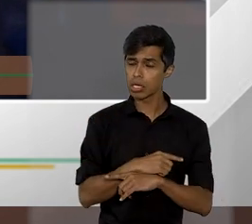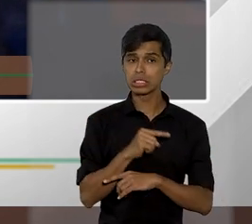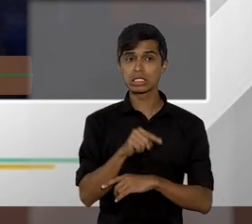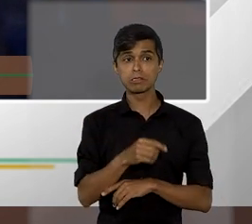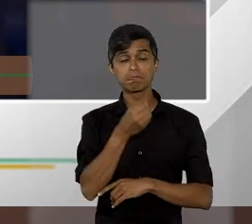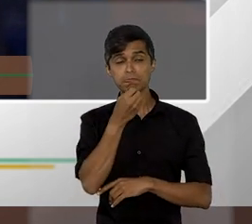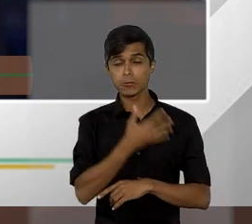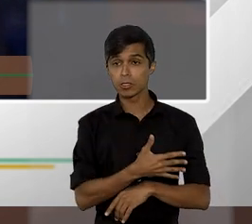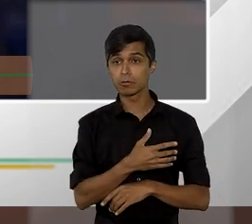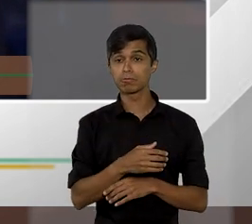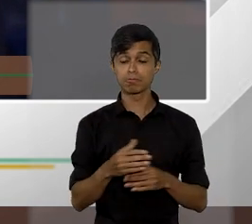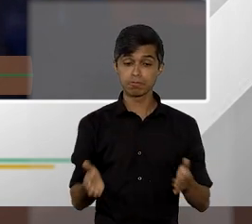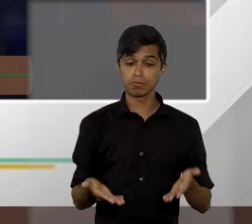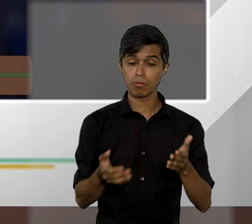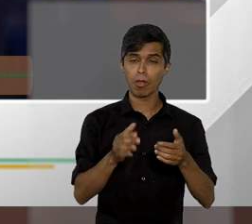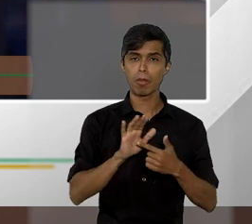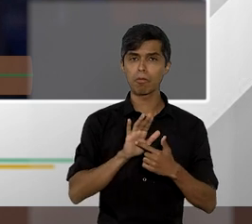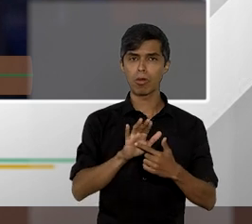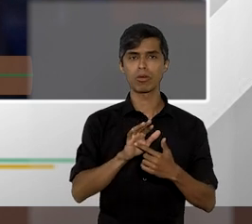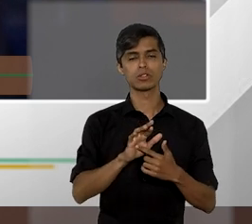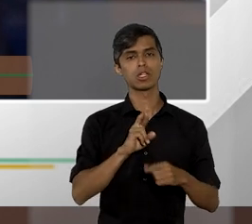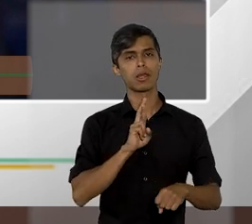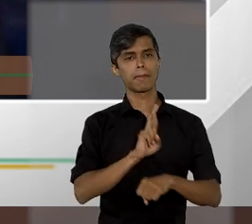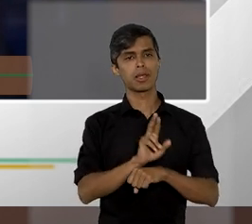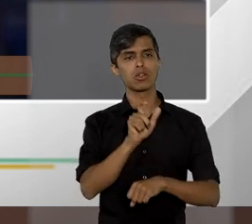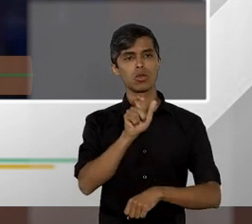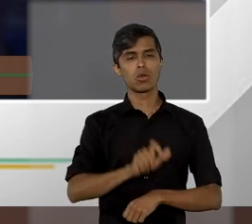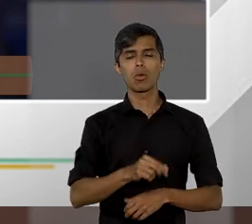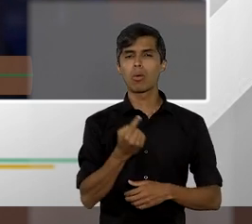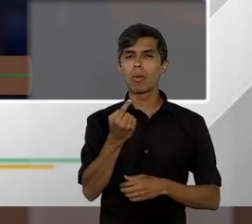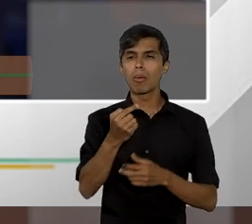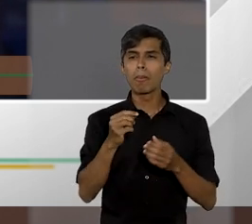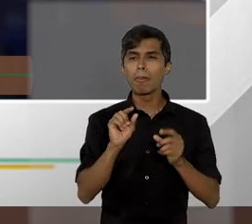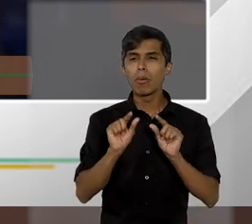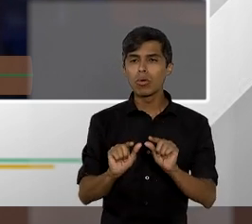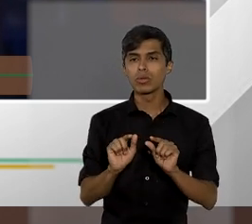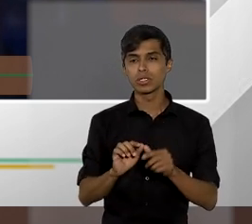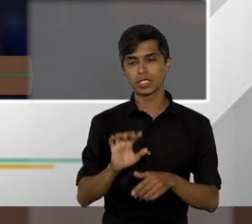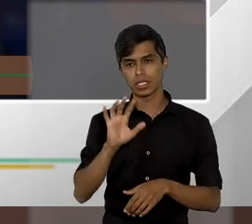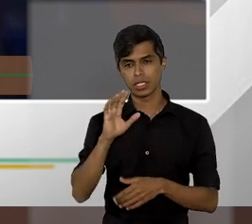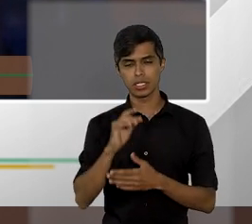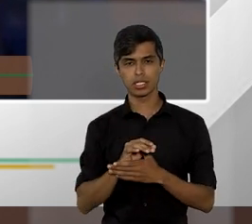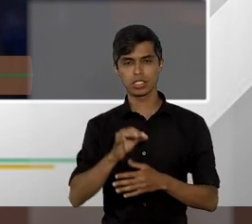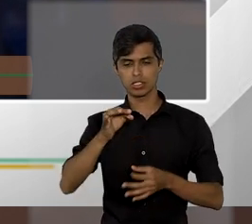ela pode representar um endosso da ideia de segurança jurídica